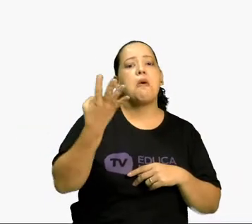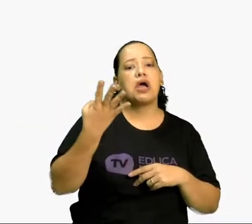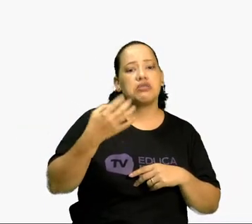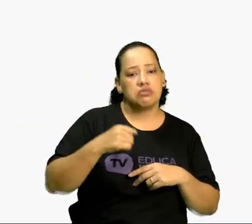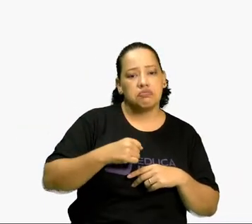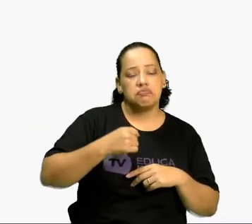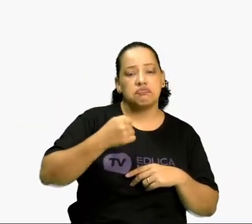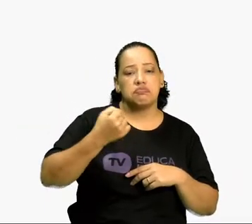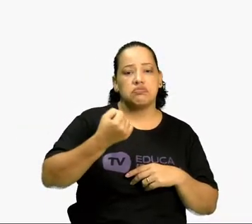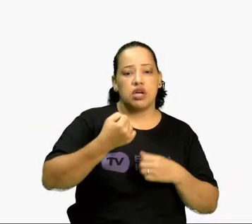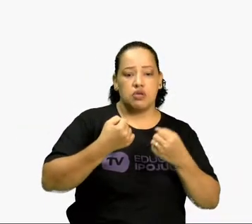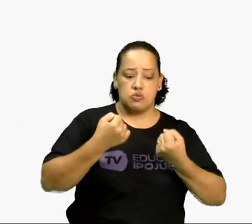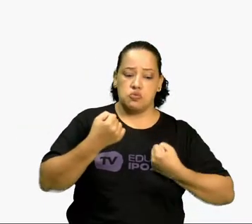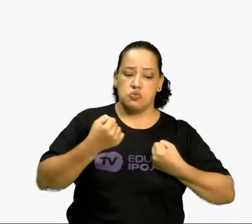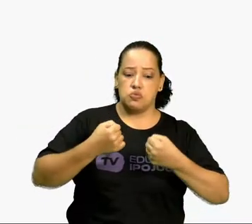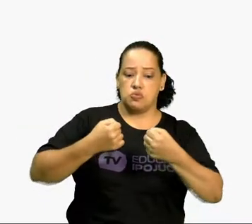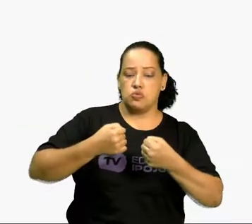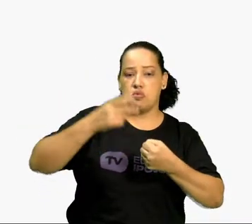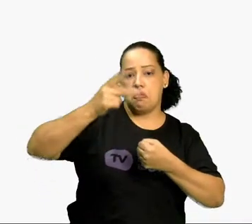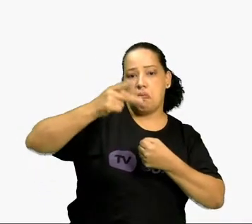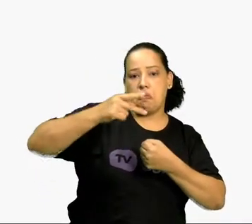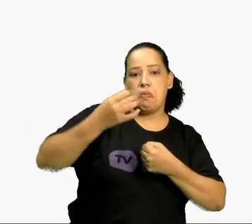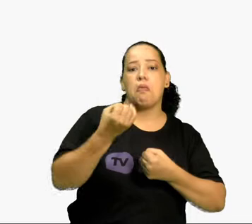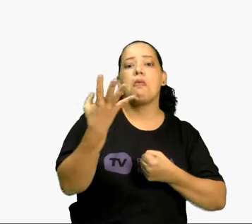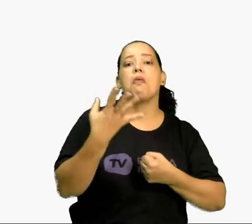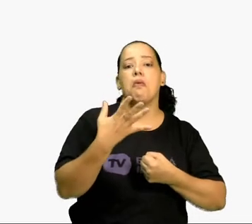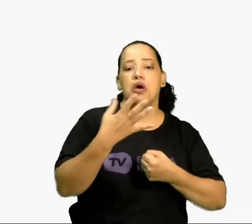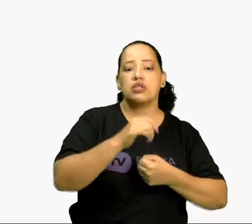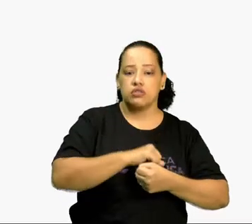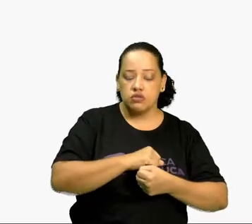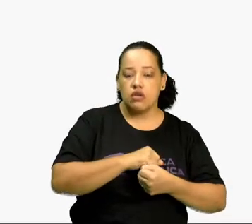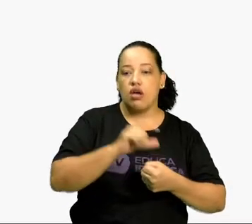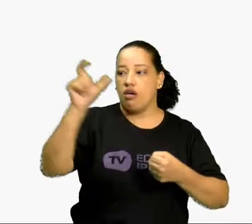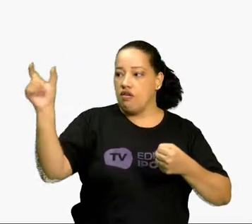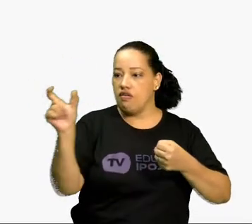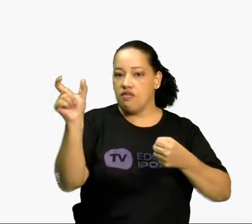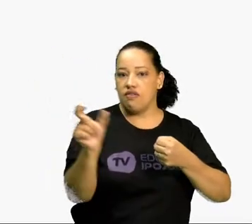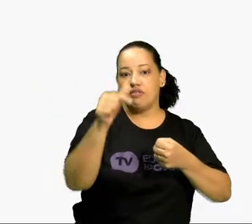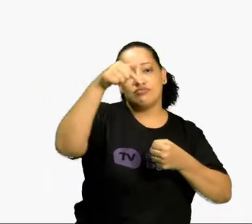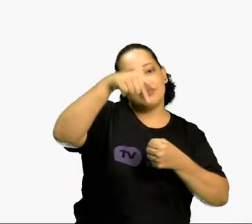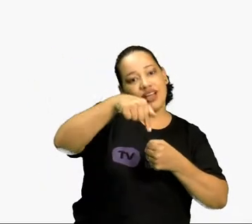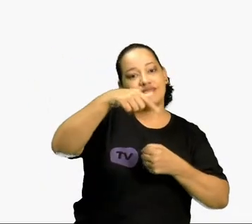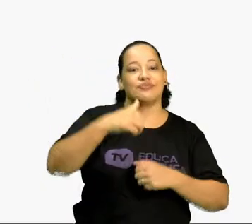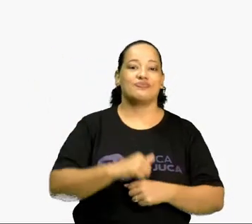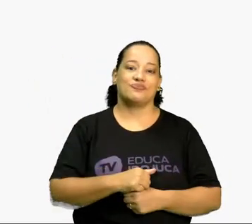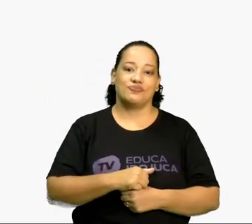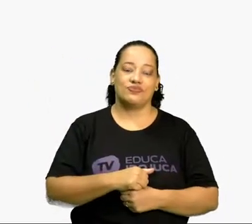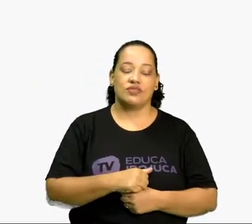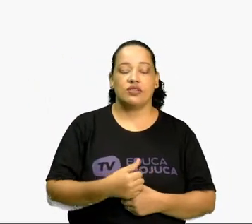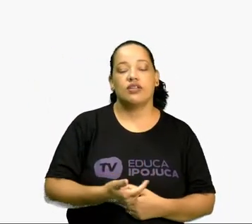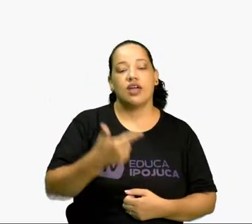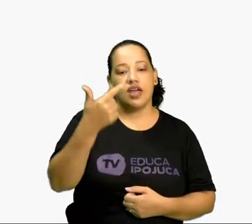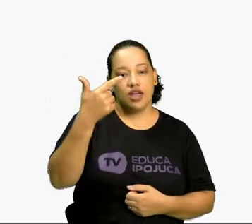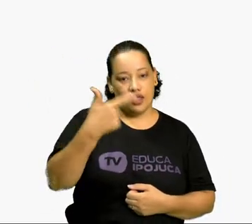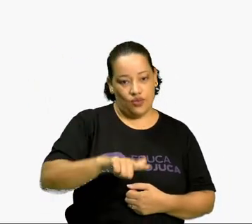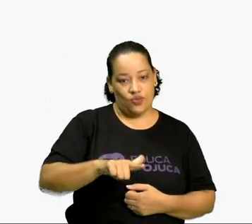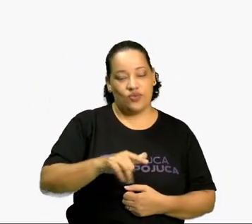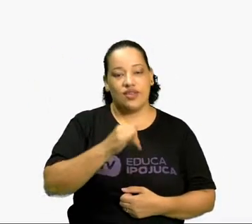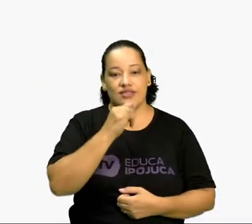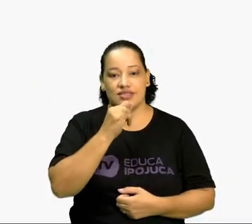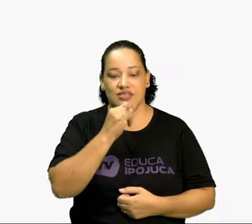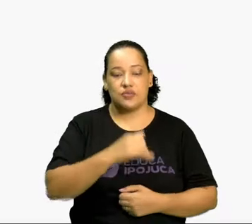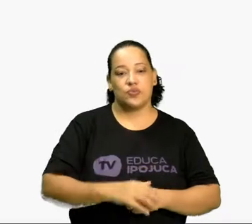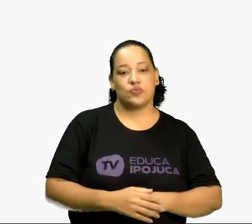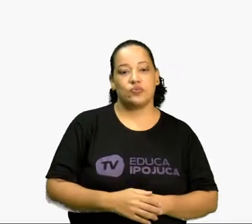de casas que a vírgula andou. 7. Está vendo como foi fácil? O segundo exemplo é um número